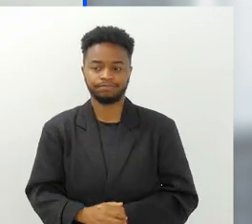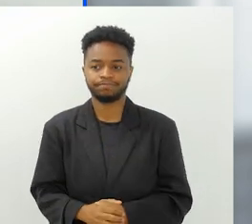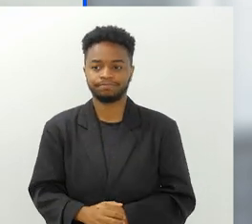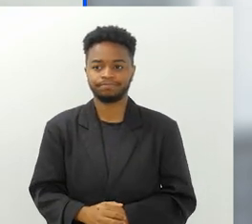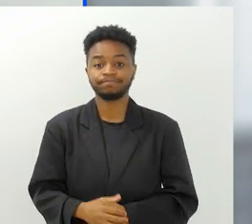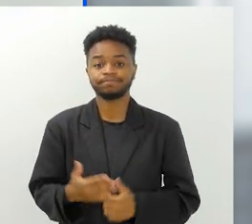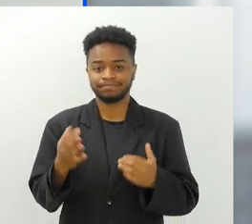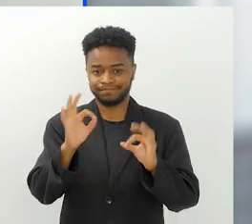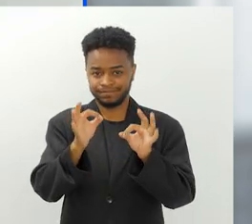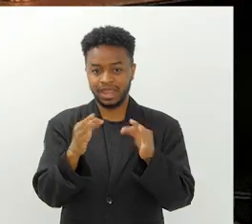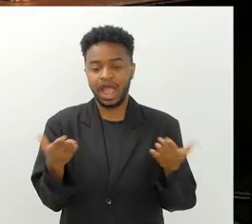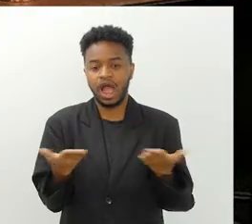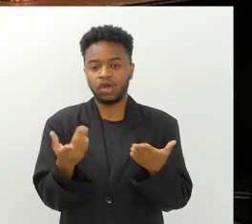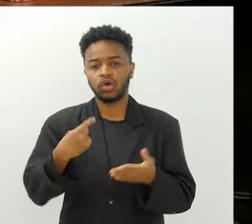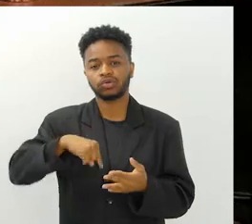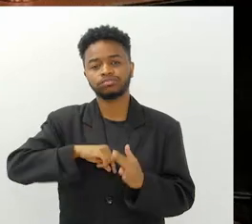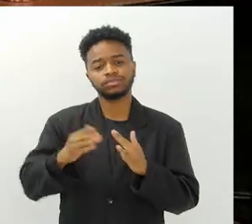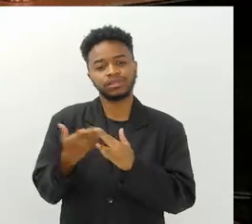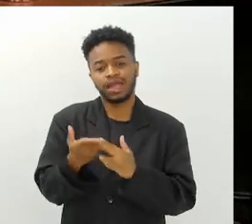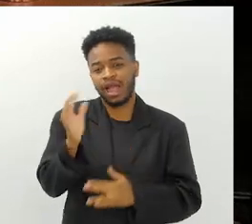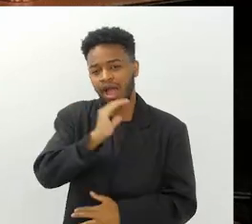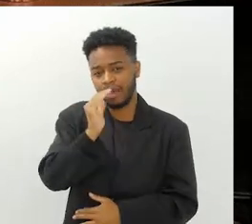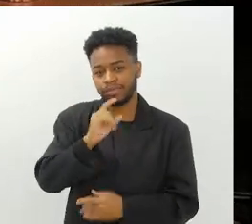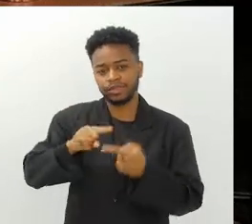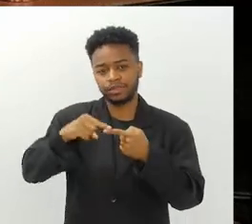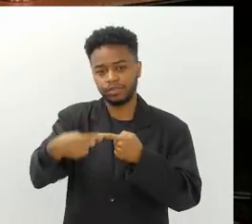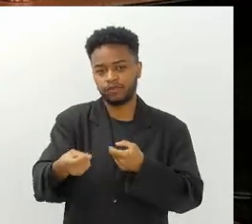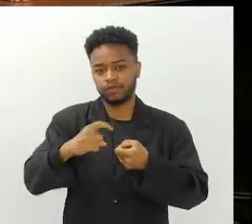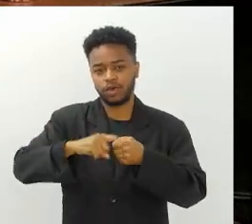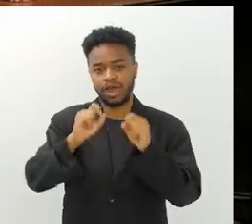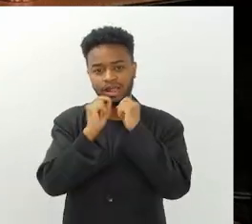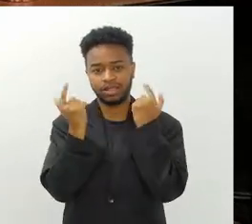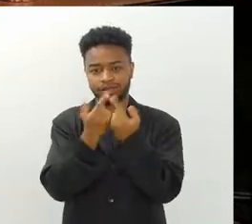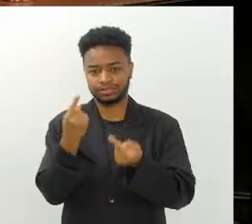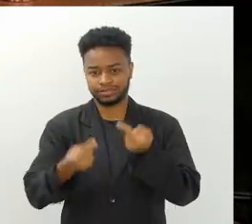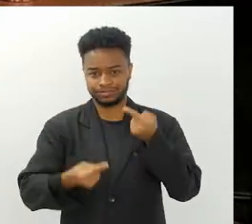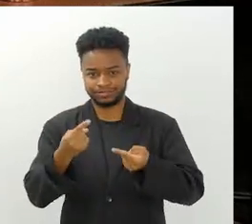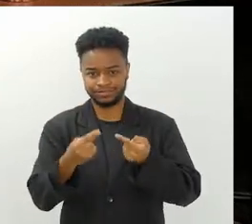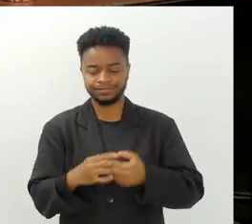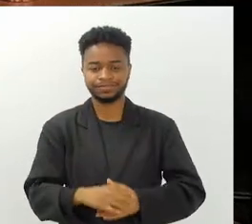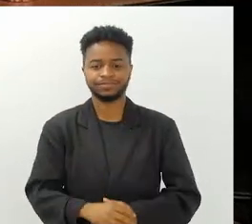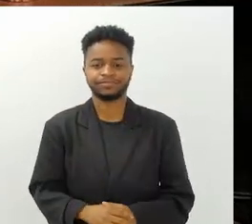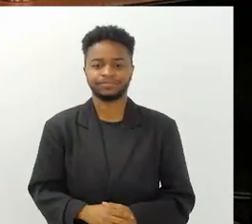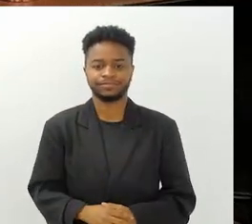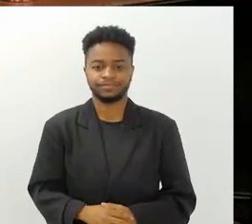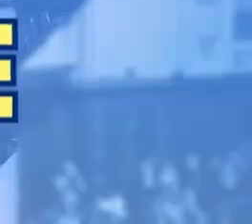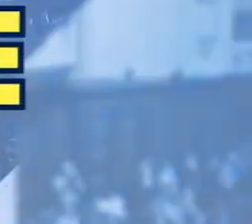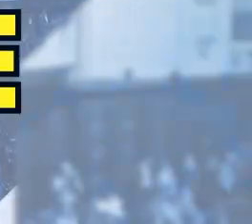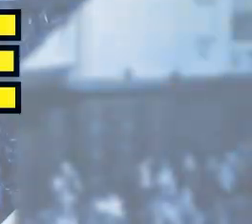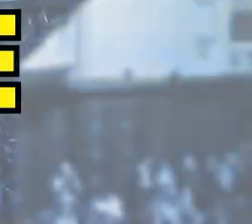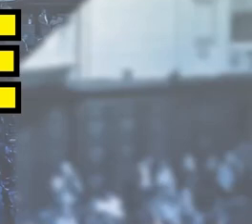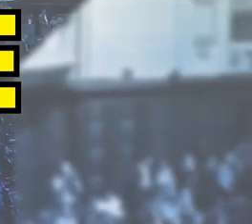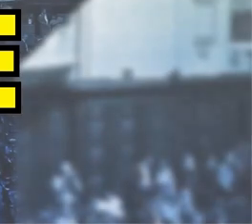problema, certamente. Tá certo. Nós vamos fazer um rápido intervalo, o Alerjdebate volta já já.